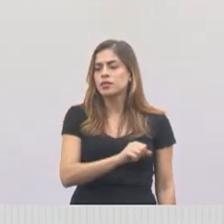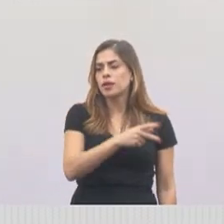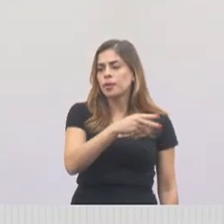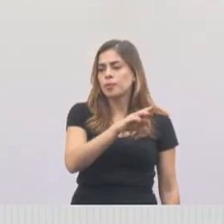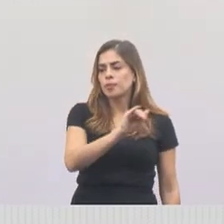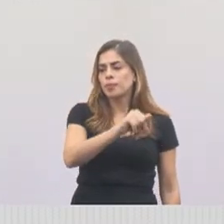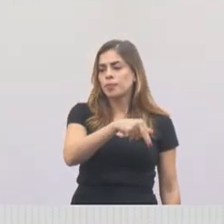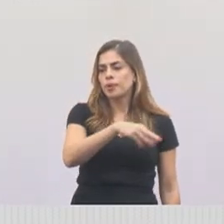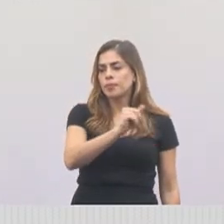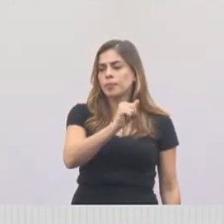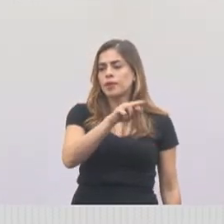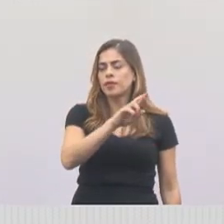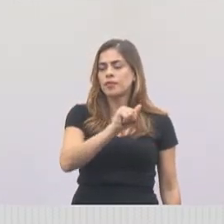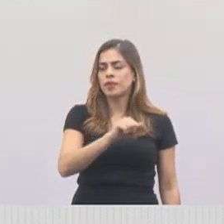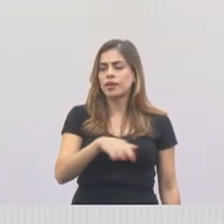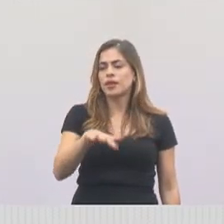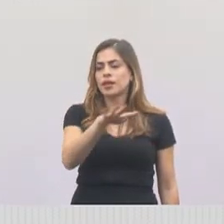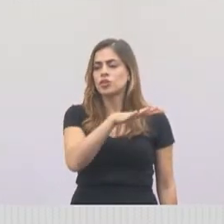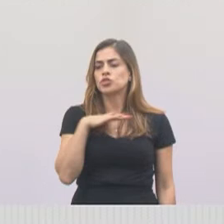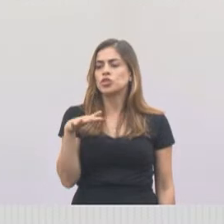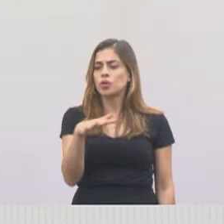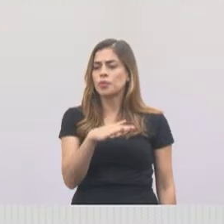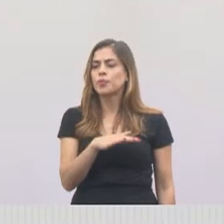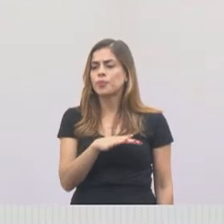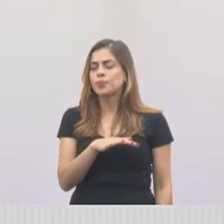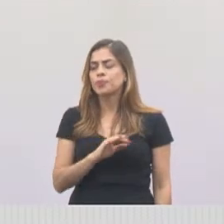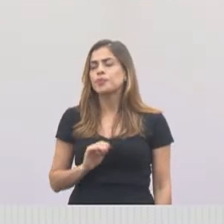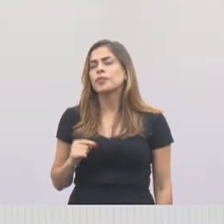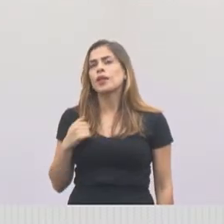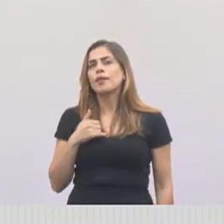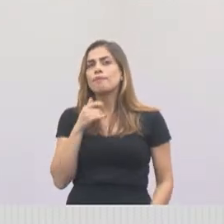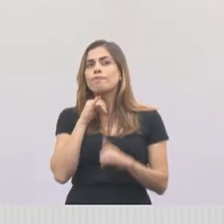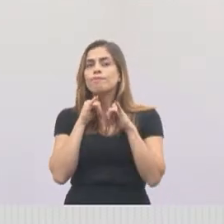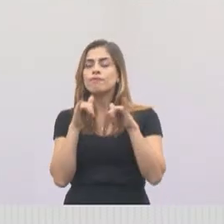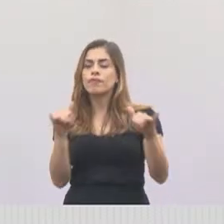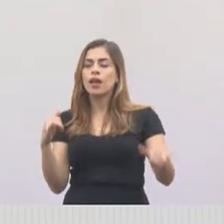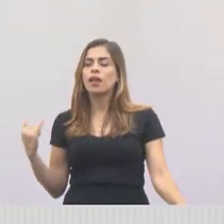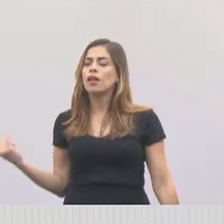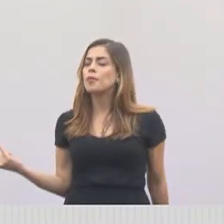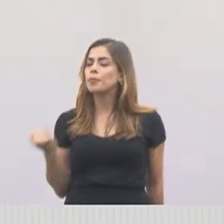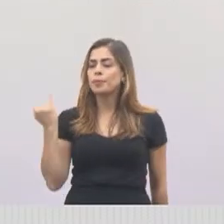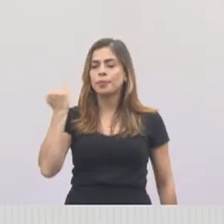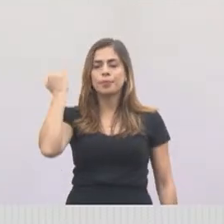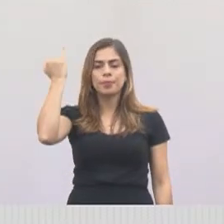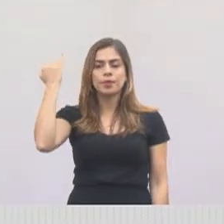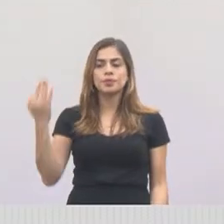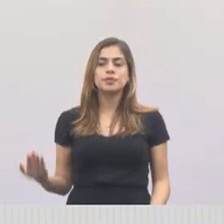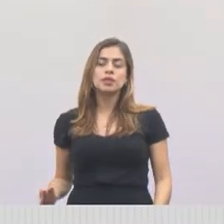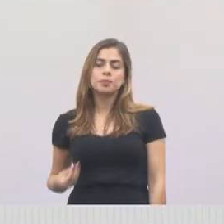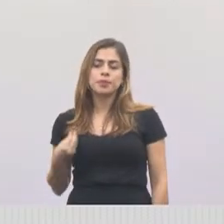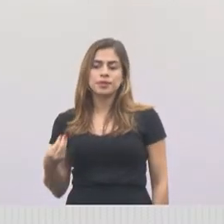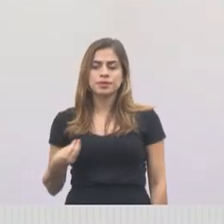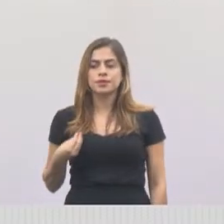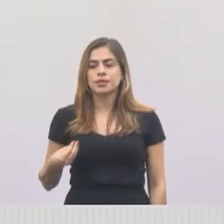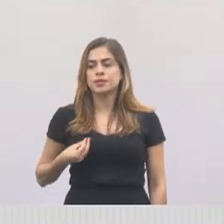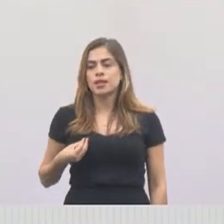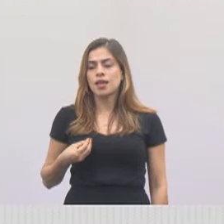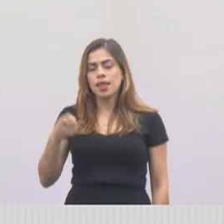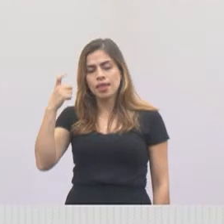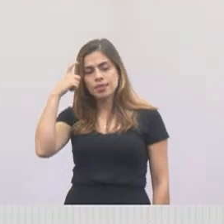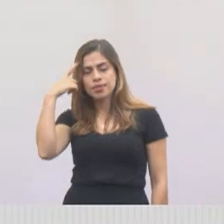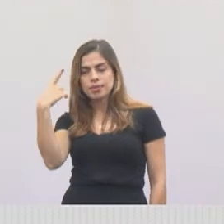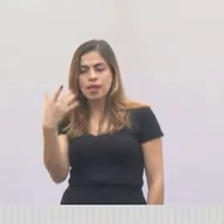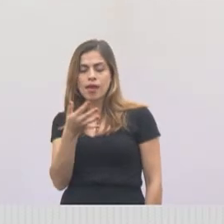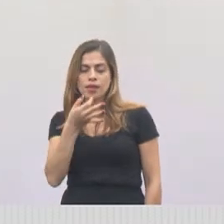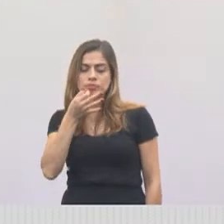Branca e Jardim Califórnia. Como eu falo, é muito importante a sua presença para dar as suas ideias,